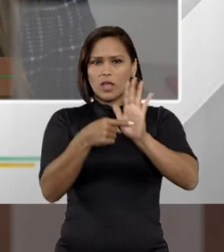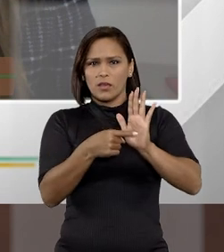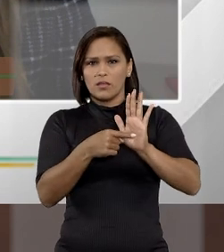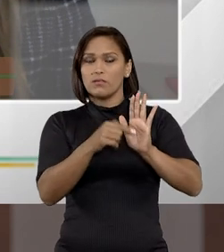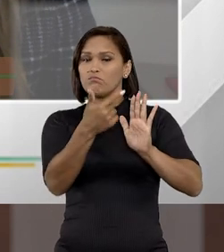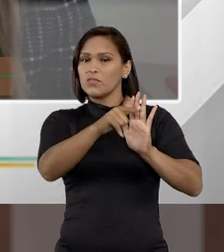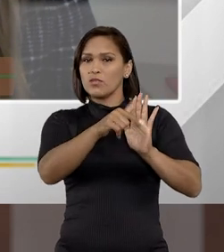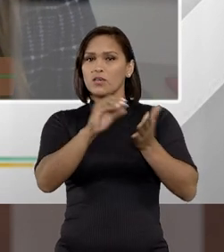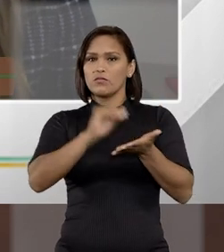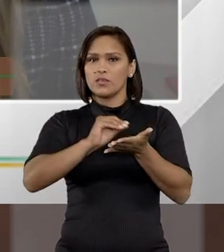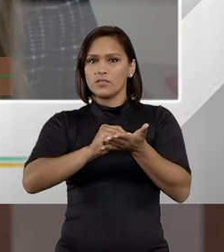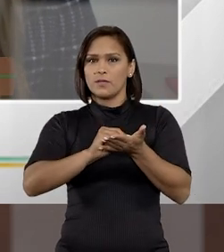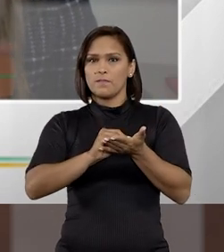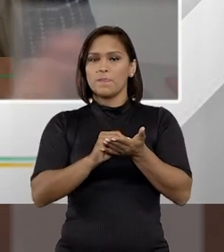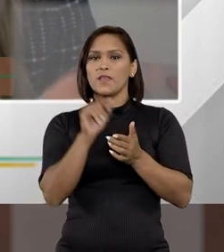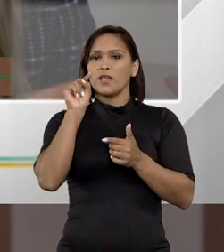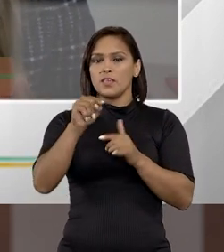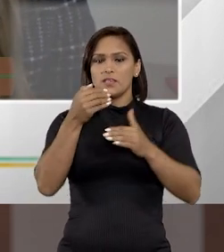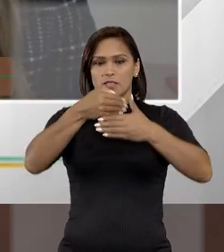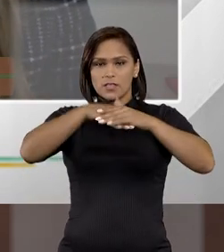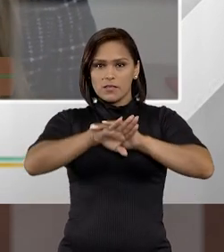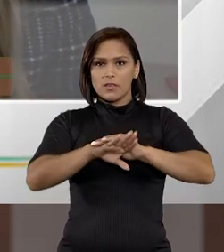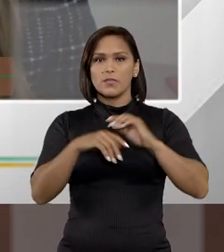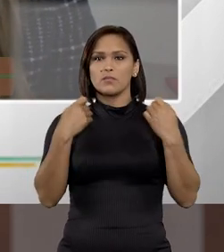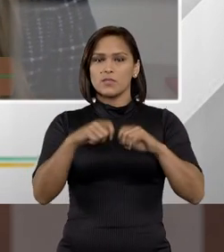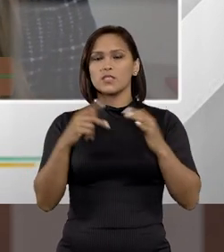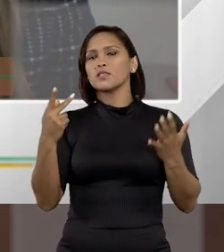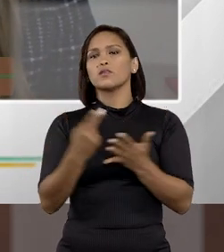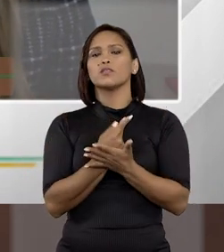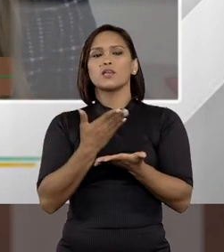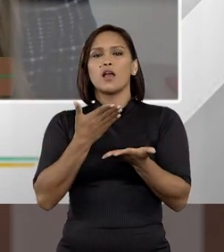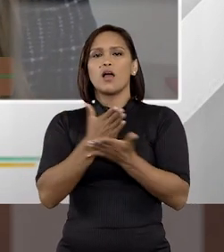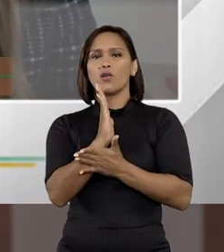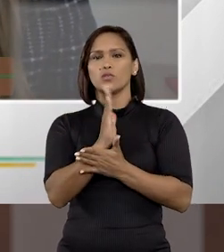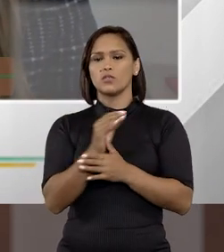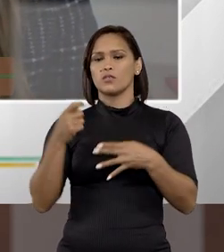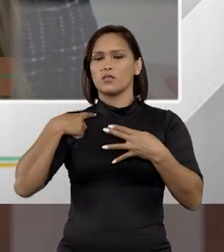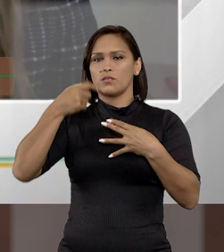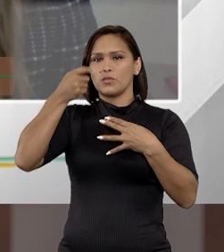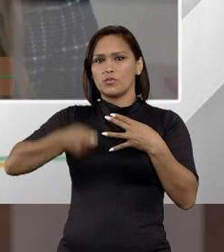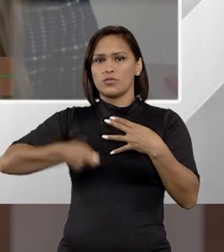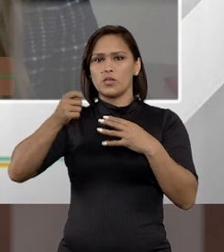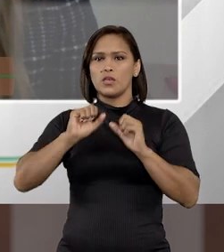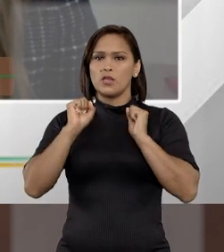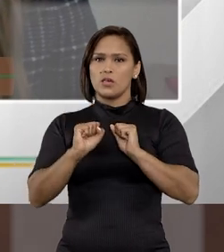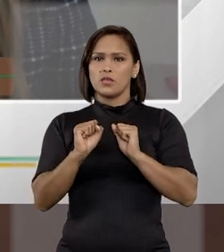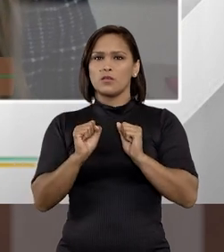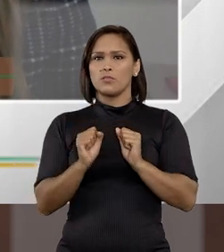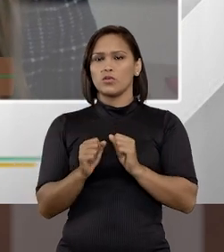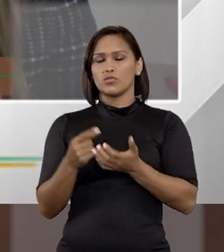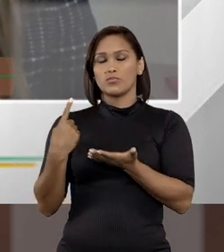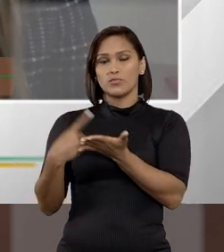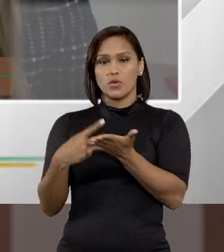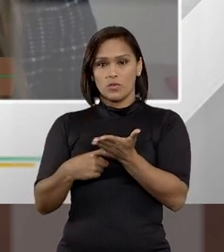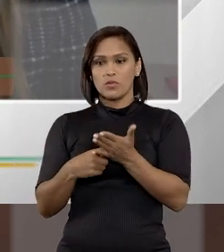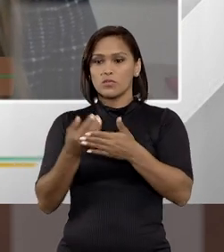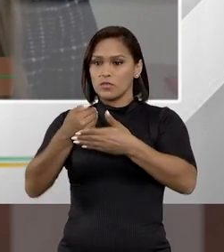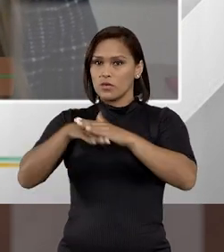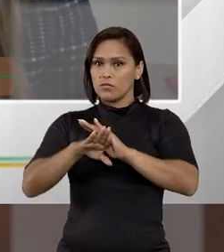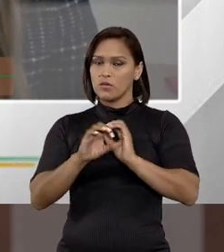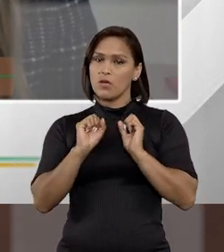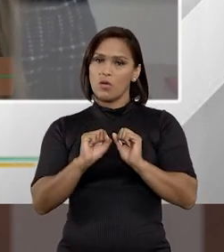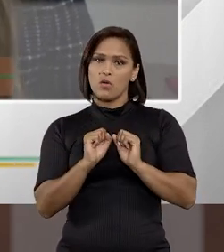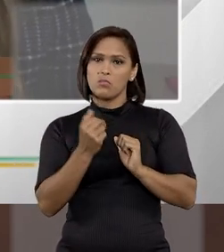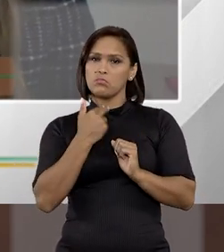oferecimento de uma denúncia. E esse arquivamento tem que ser aí autorizado pelo juiz, que pode concordar com o